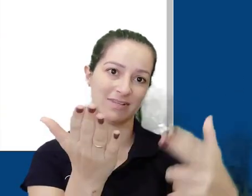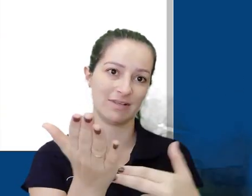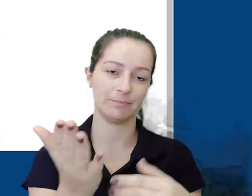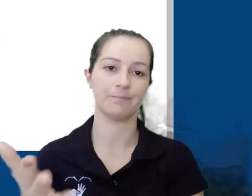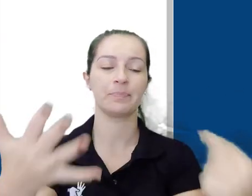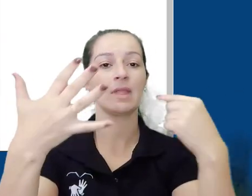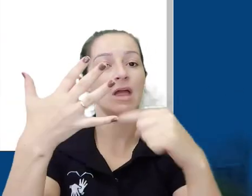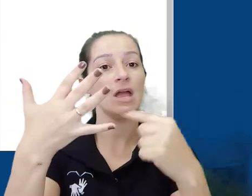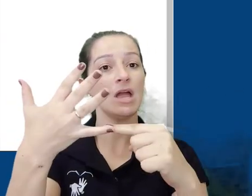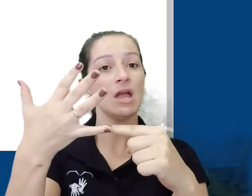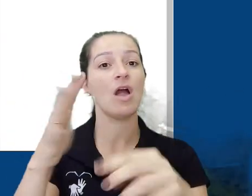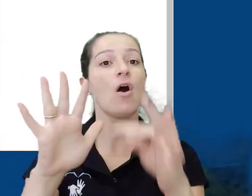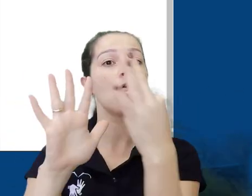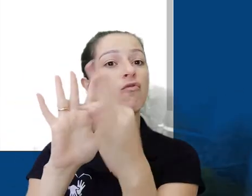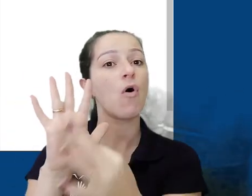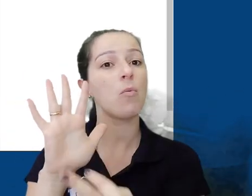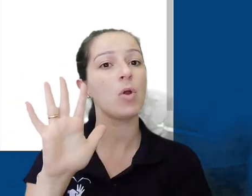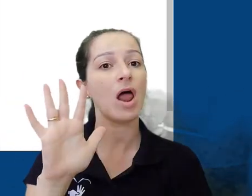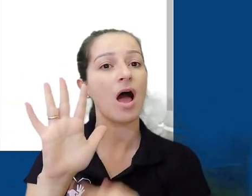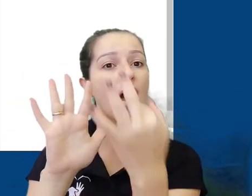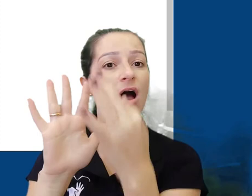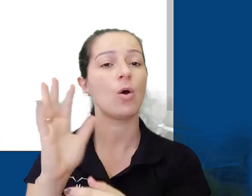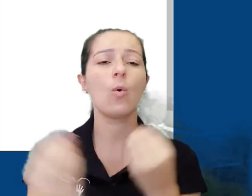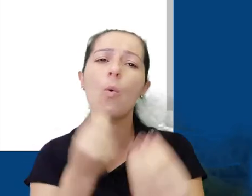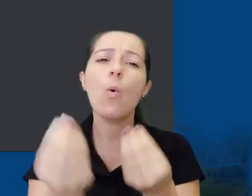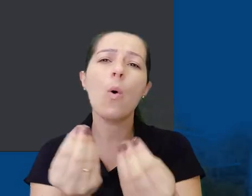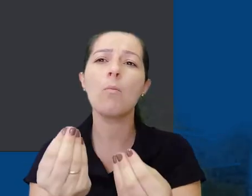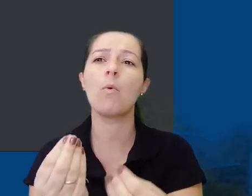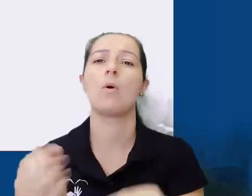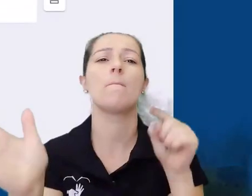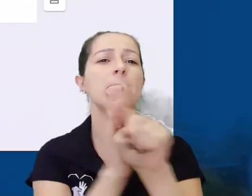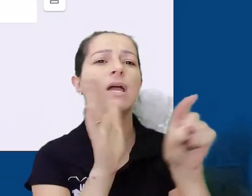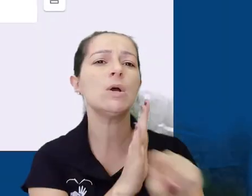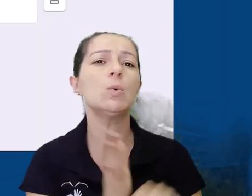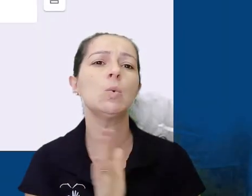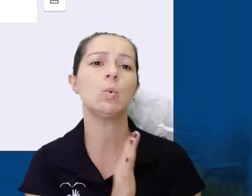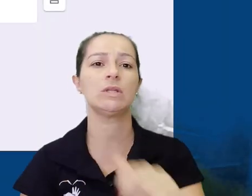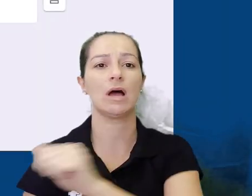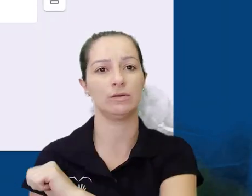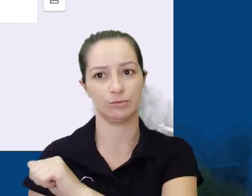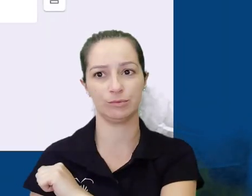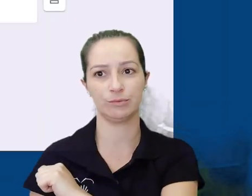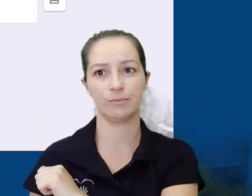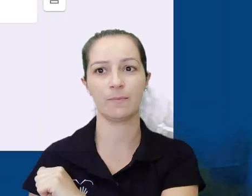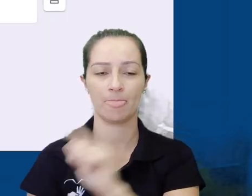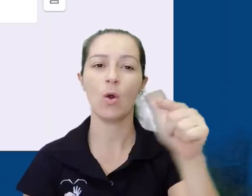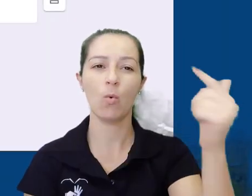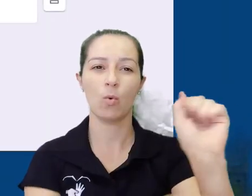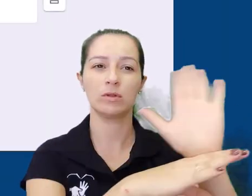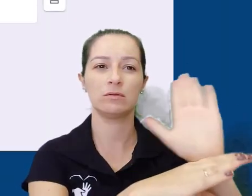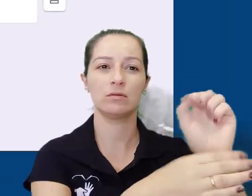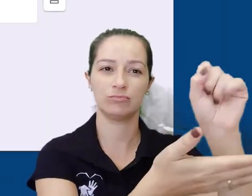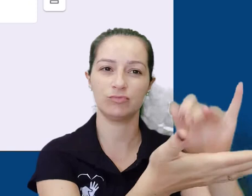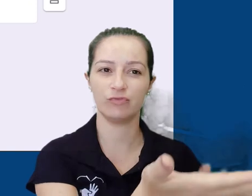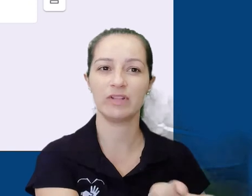Por último, há a ferramenta de formulários, onde podemos criar questionários para enviar aos alunos. Exploraremos em mais detalhes os formulários na